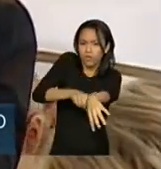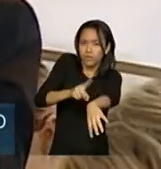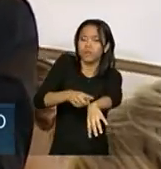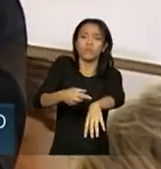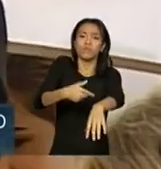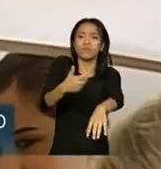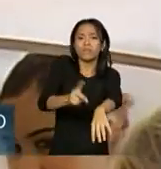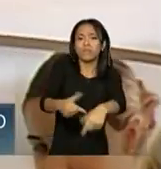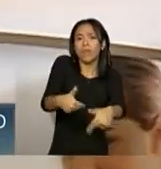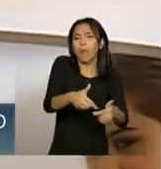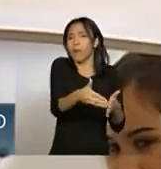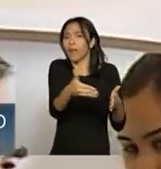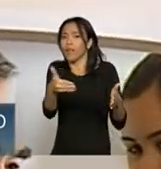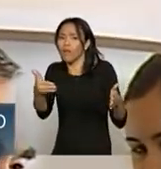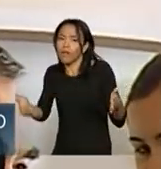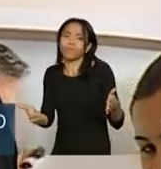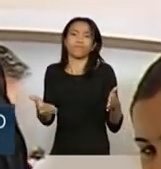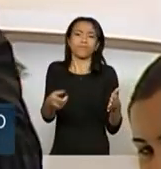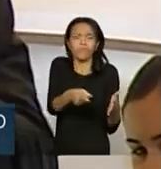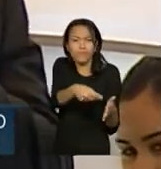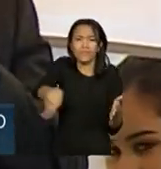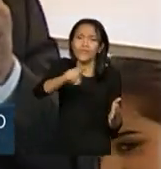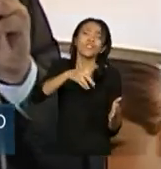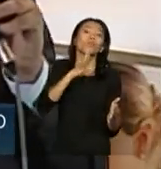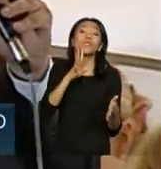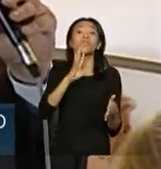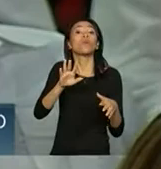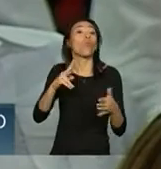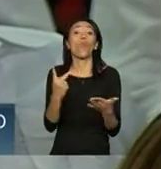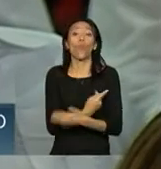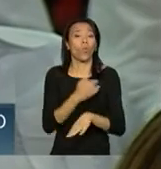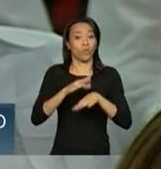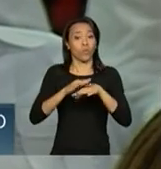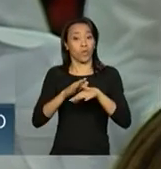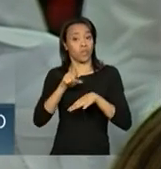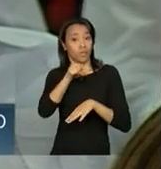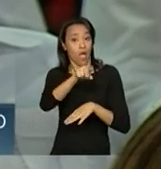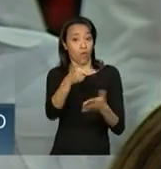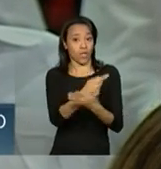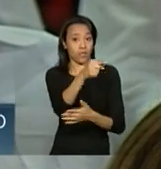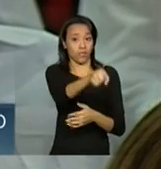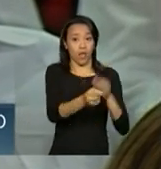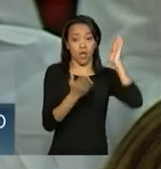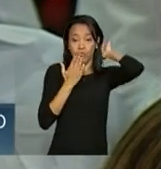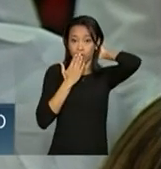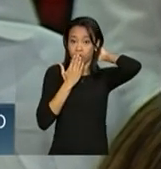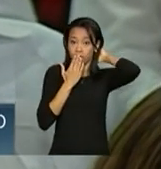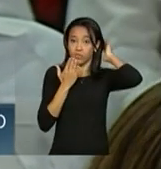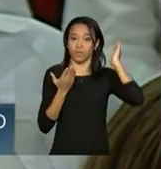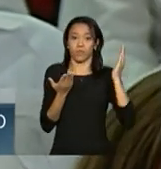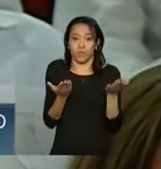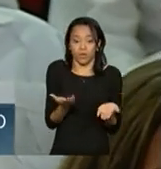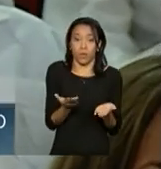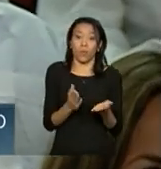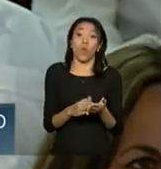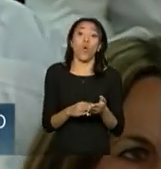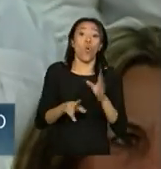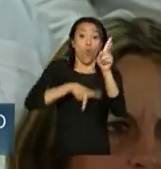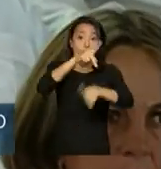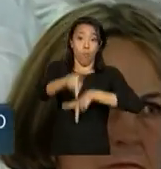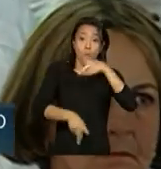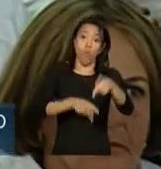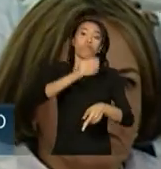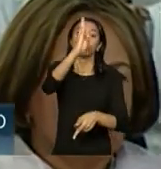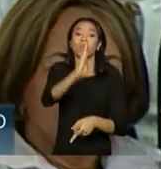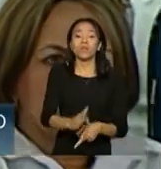de aspectos daquela população, vocês conhecerem as doenças mais comuns. E o povo brasileiro é um povo,